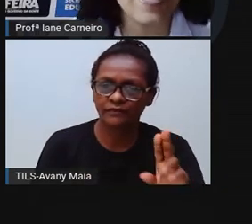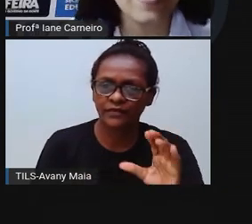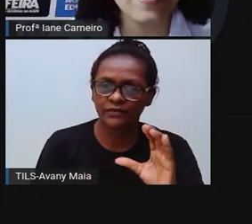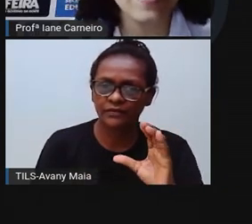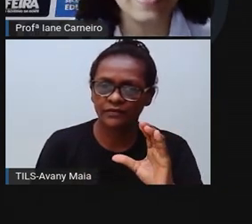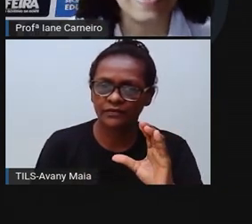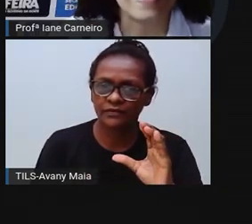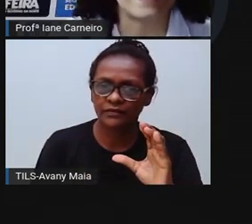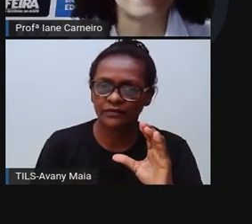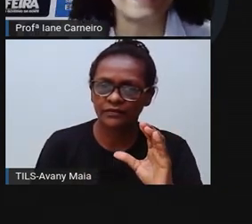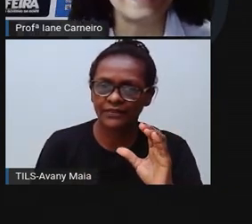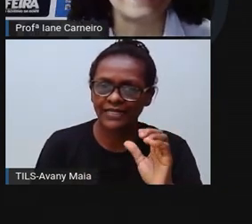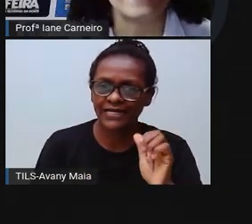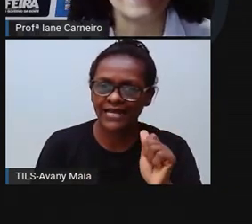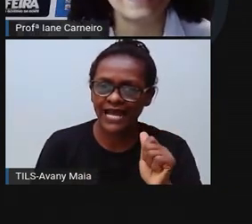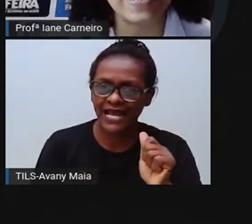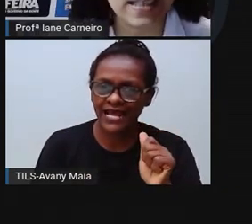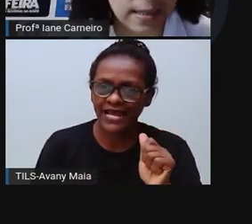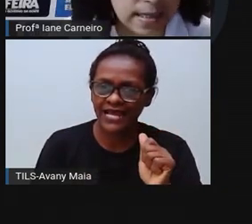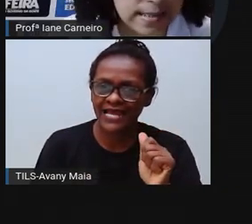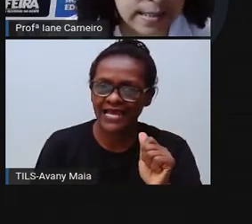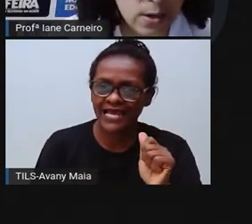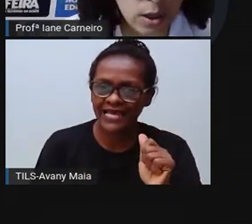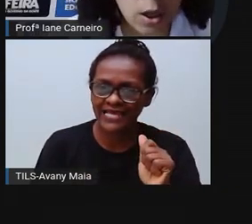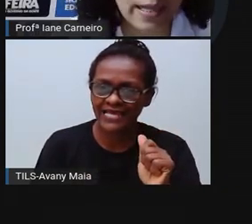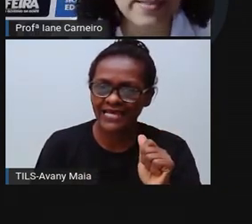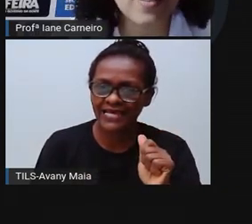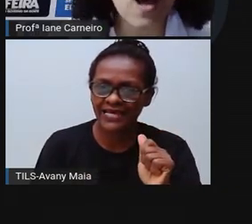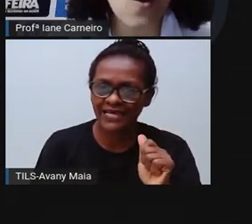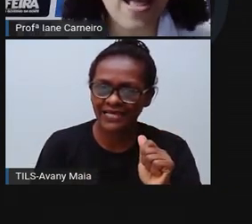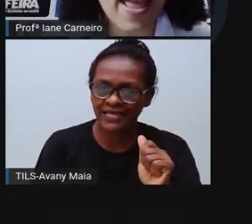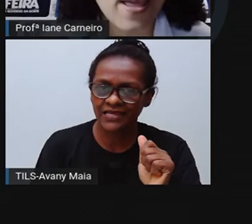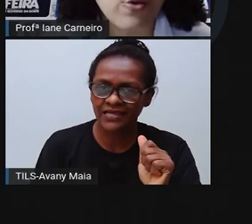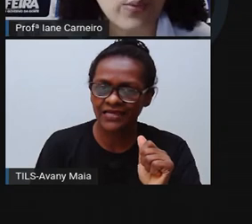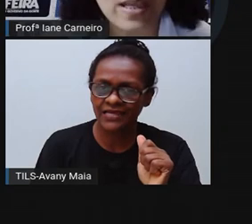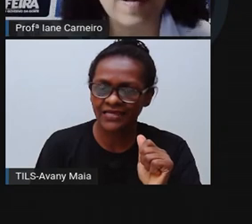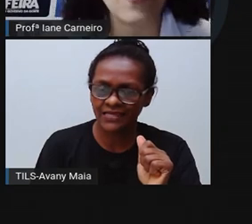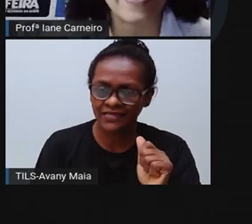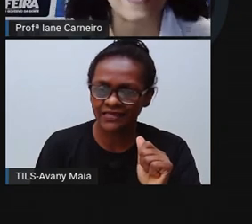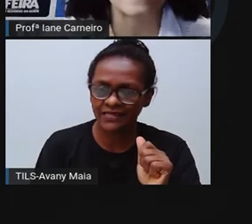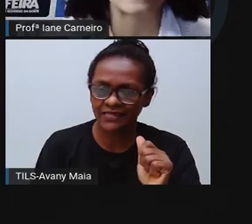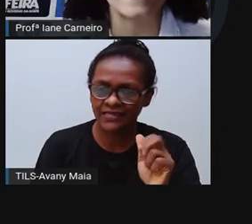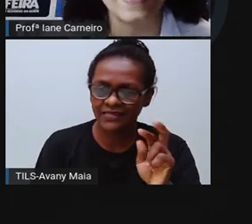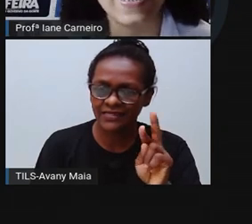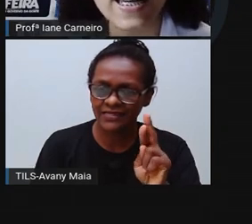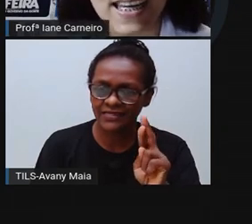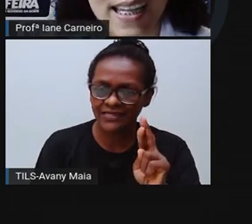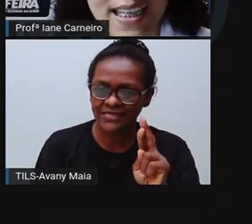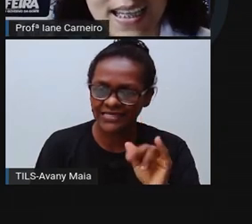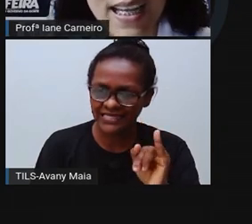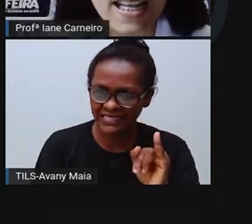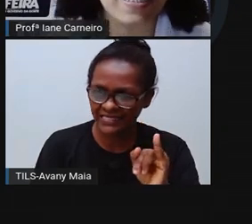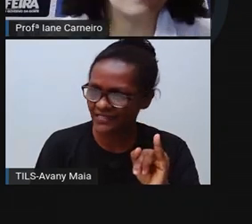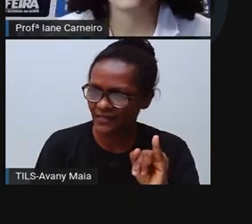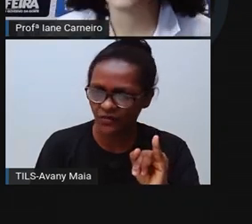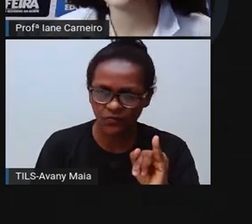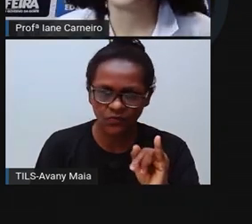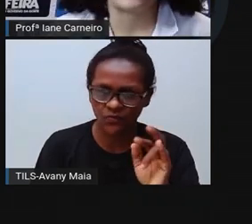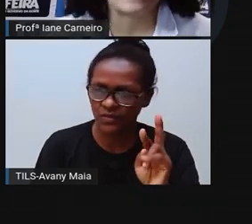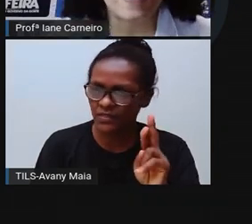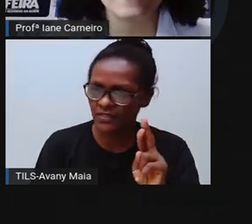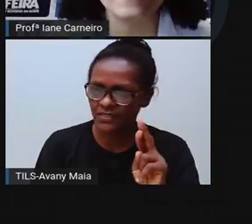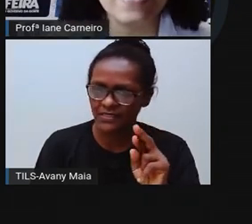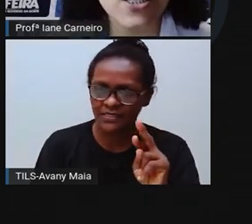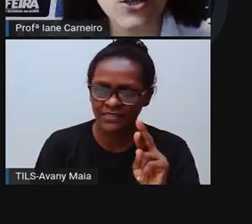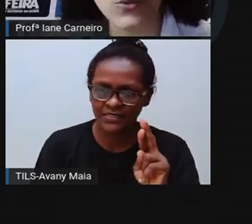Cá. Rí. Rí. Se eu colocar só o Rê e o I, vai ficar Rí. A gente não quer